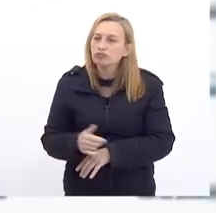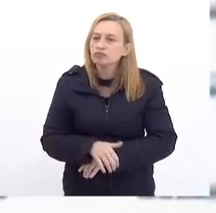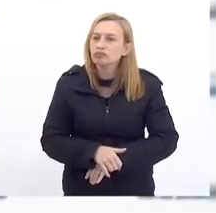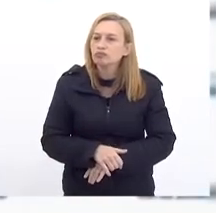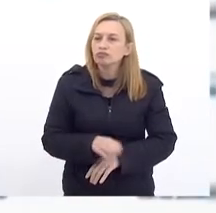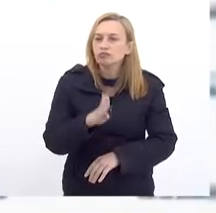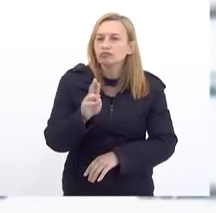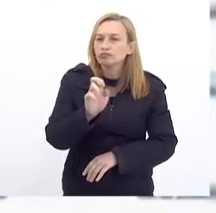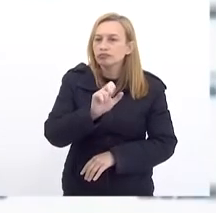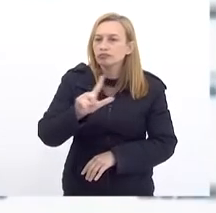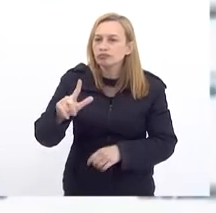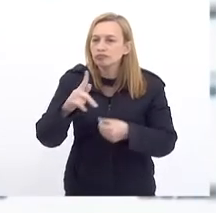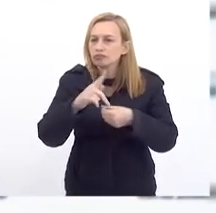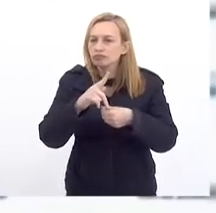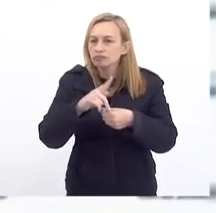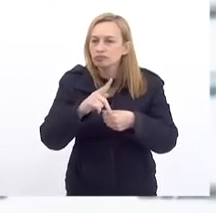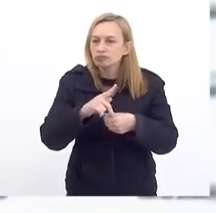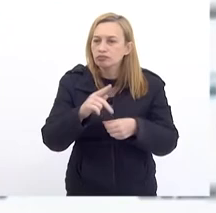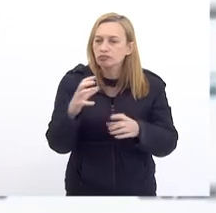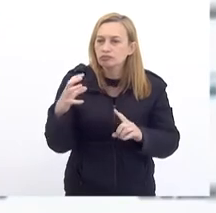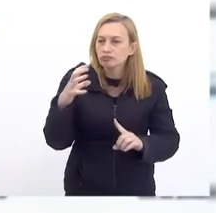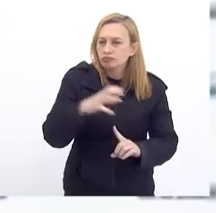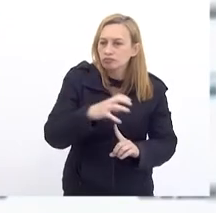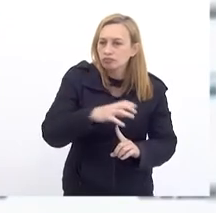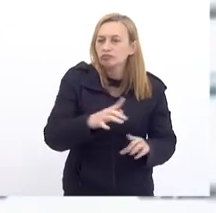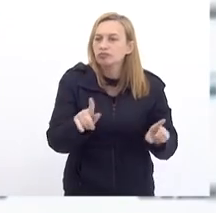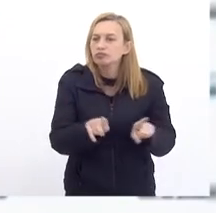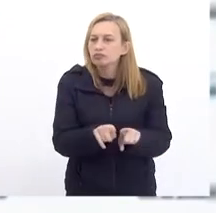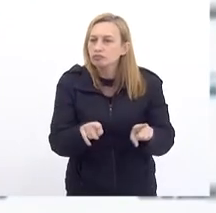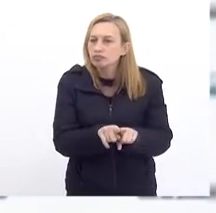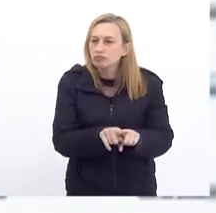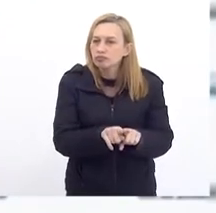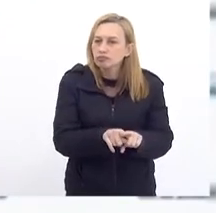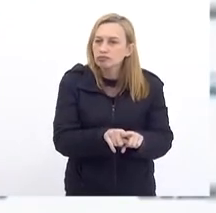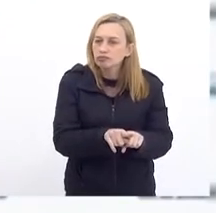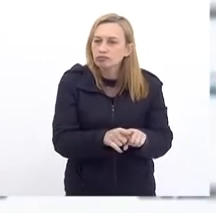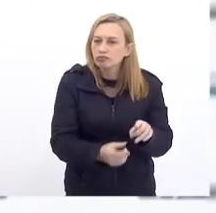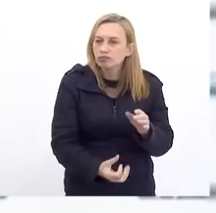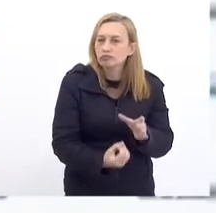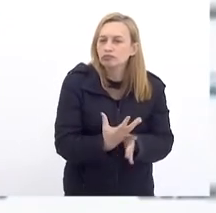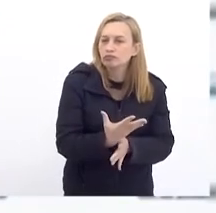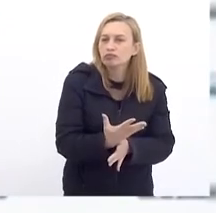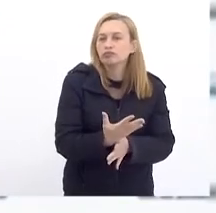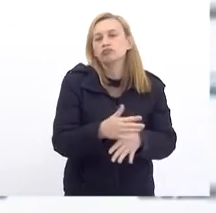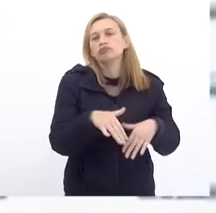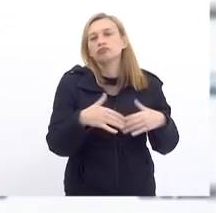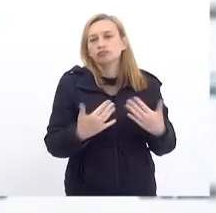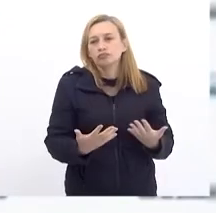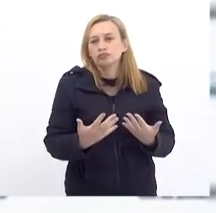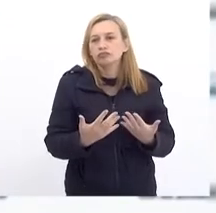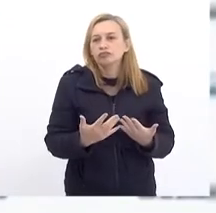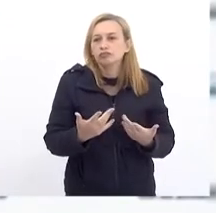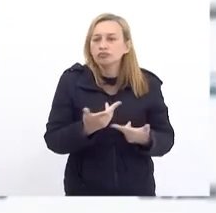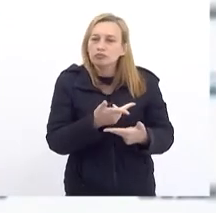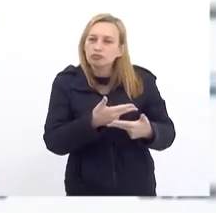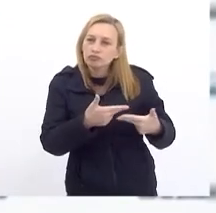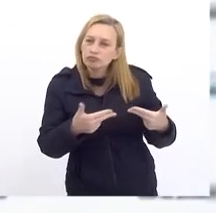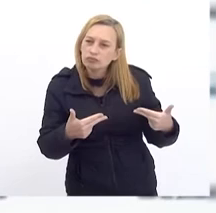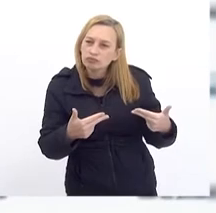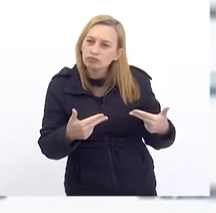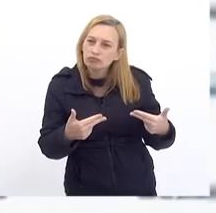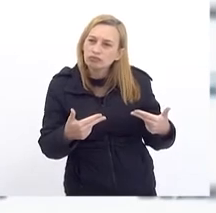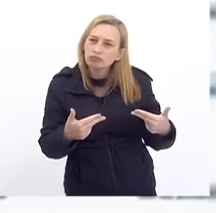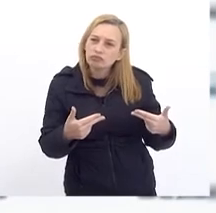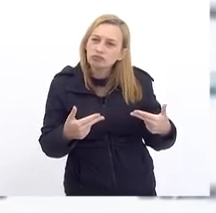Barril De petróleo Porque acaba Influenciando Na cadeia Produtiva Enfim Tem uma Uma série De